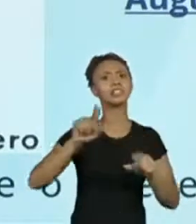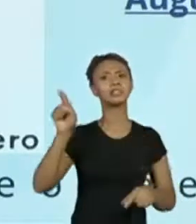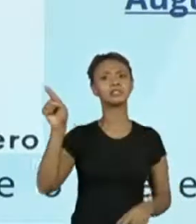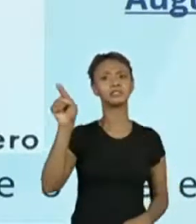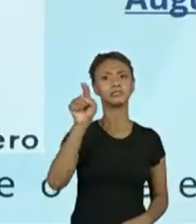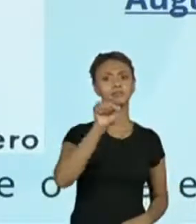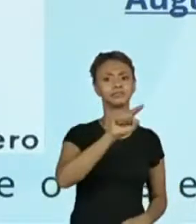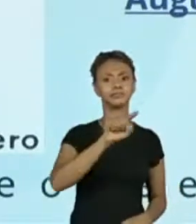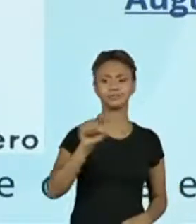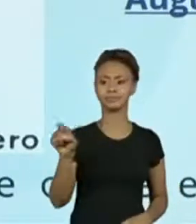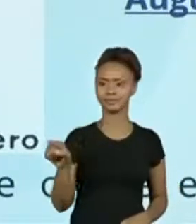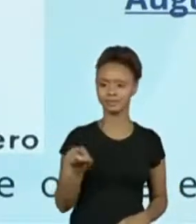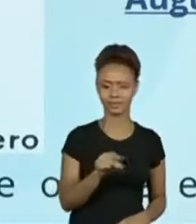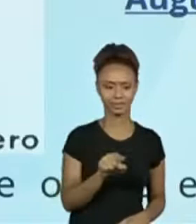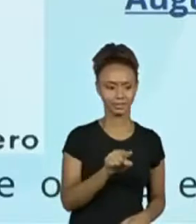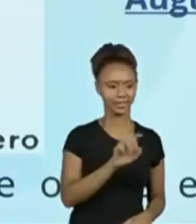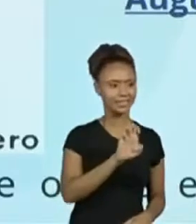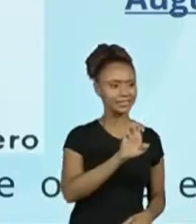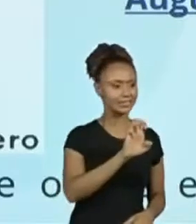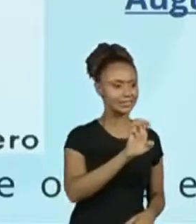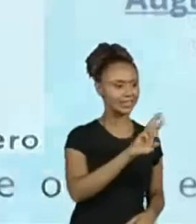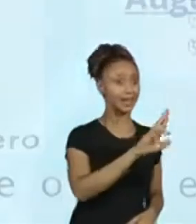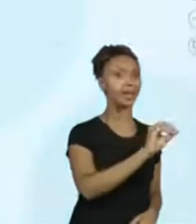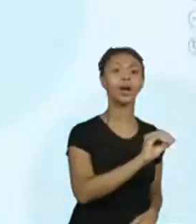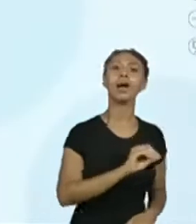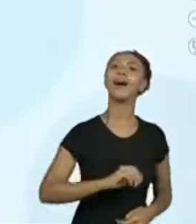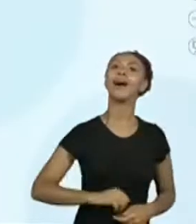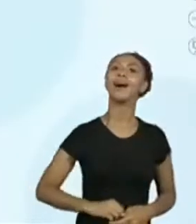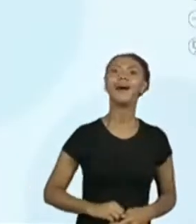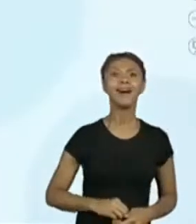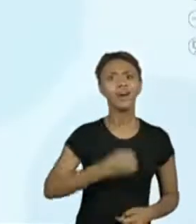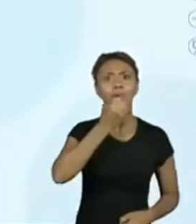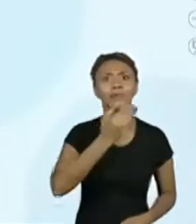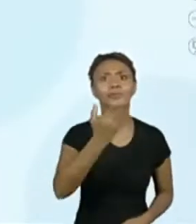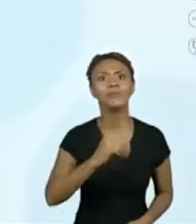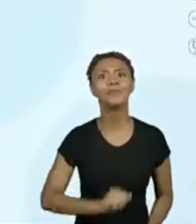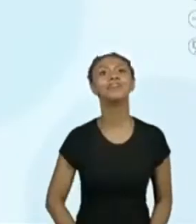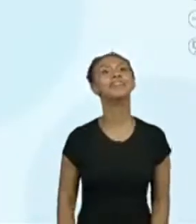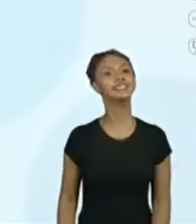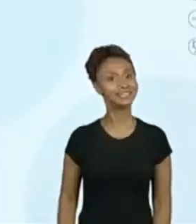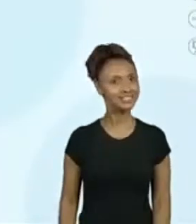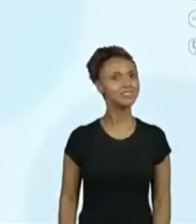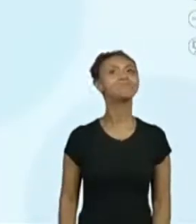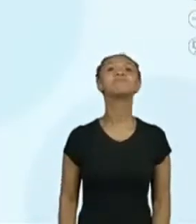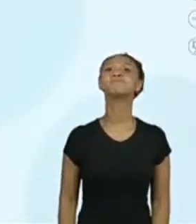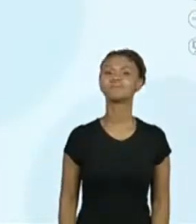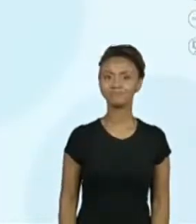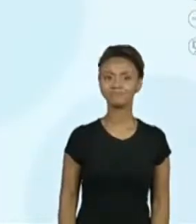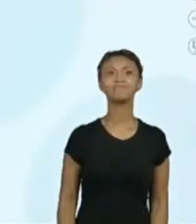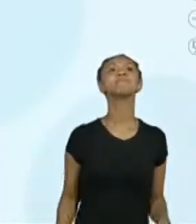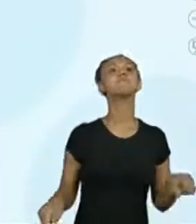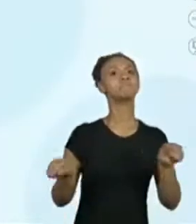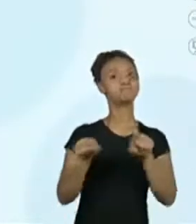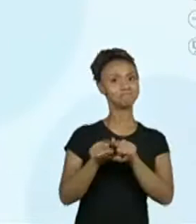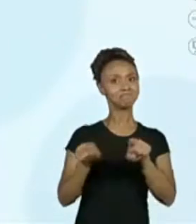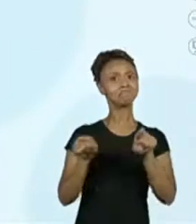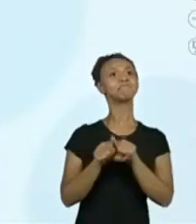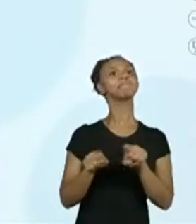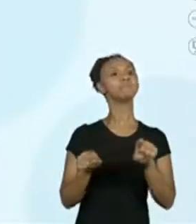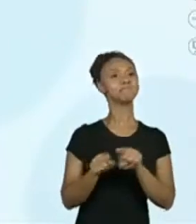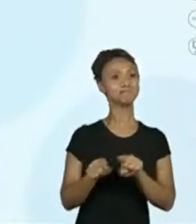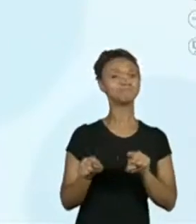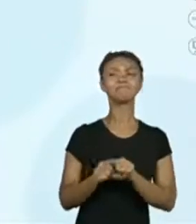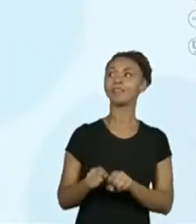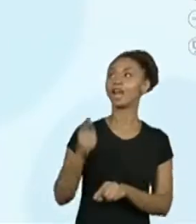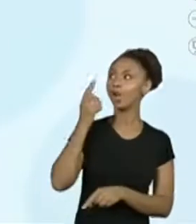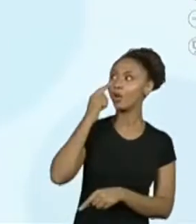zero. Gente, muito bom! Vocês são muito bons. Exato. Também tenho. Também vou colocar assim, as